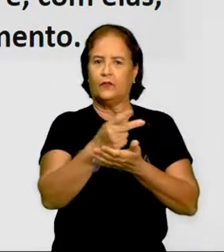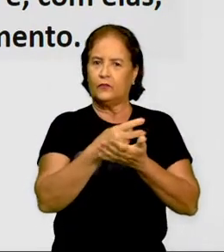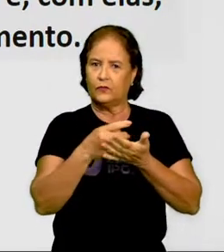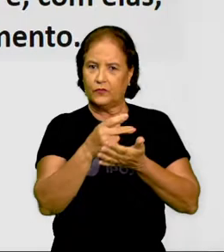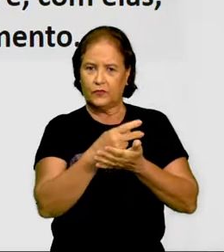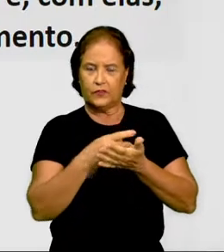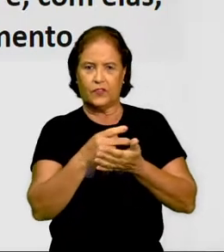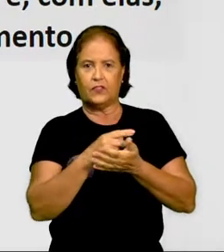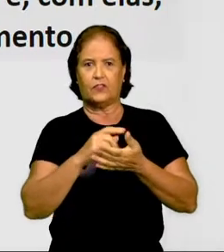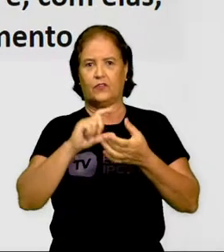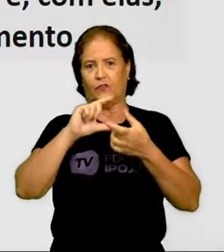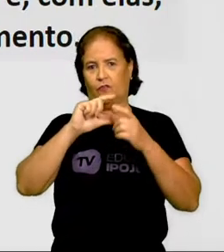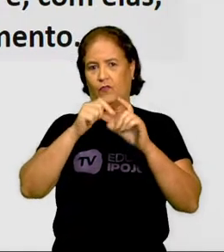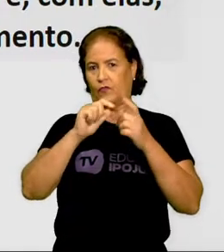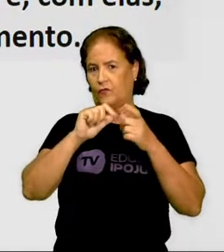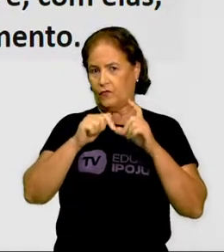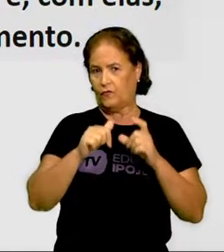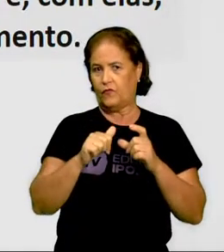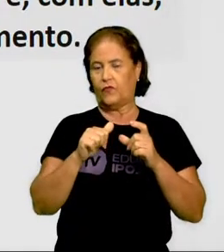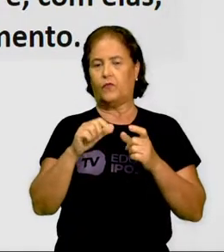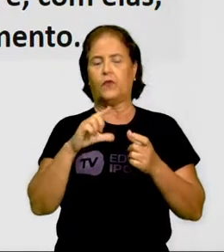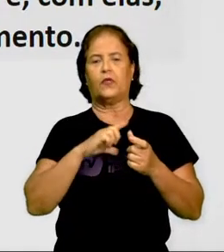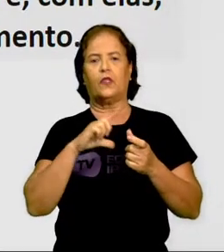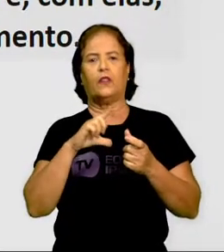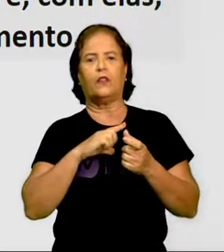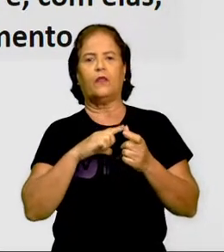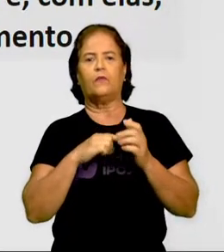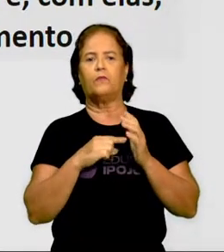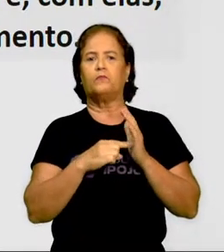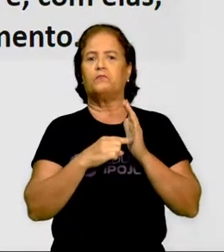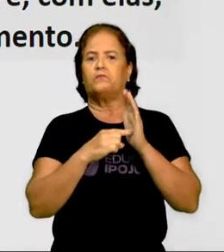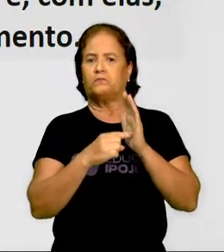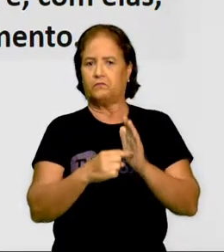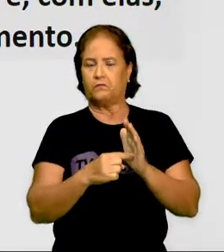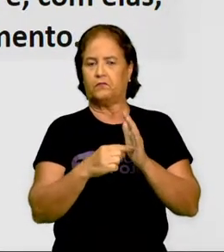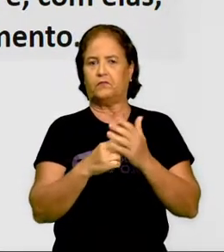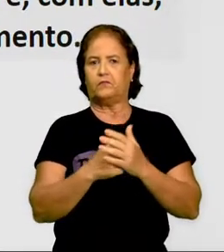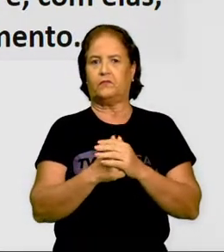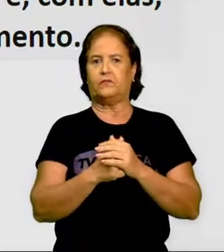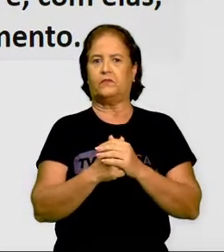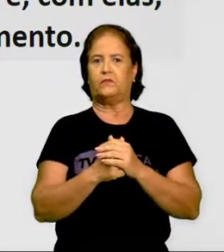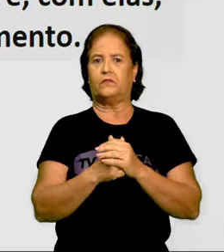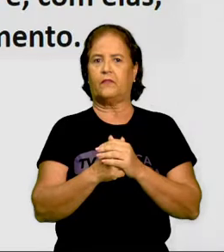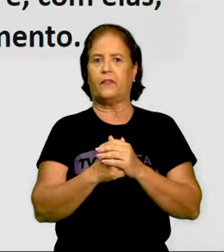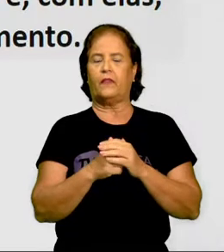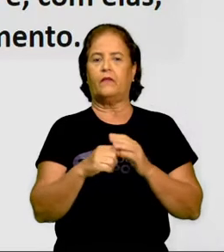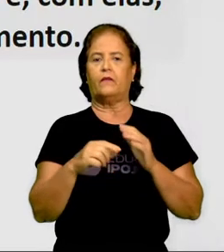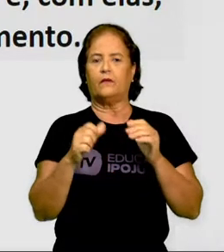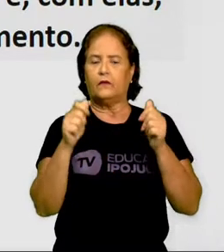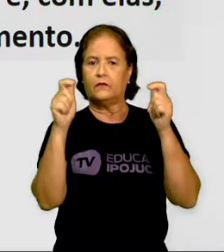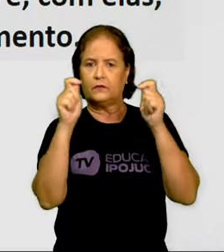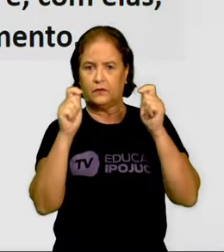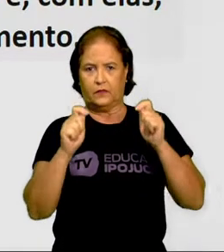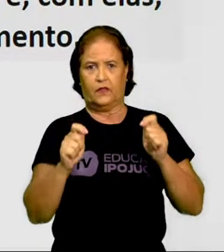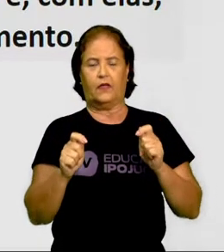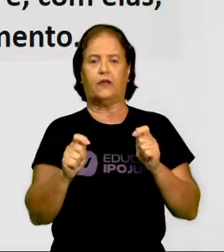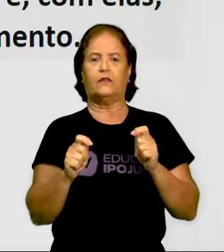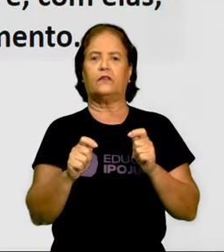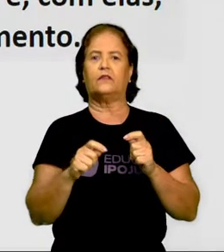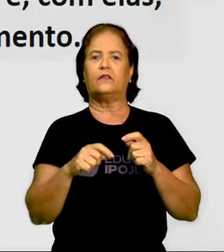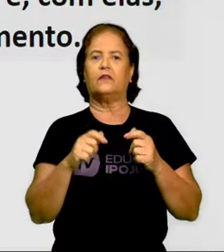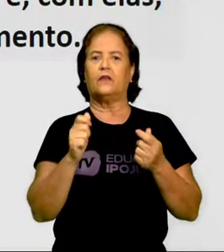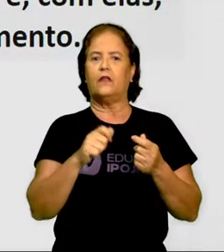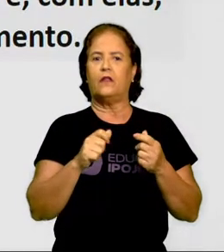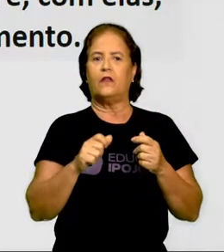é uma das formas que temos para nos expressar e na arte ele é uma